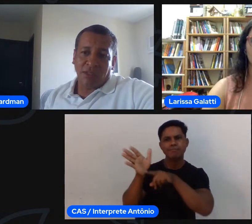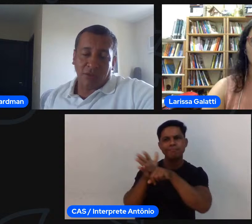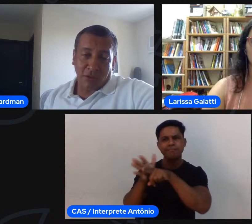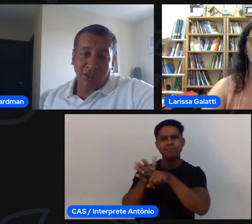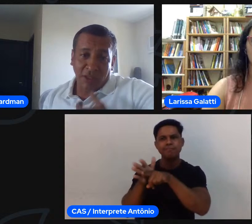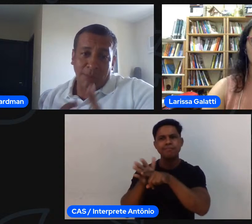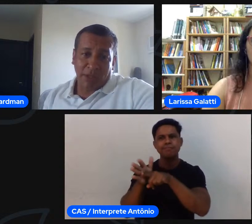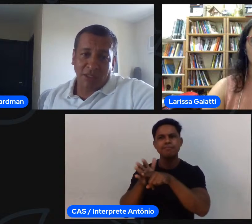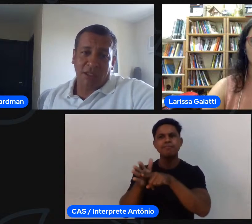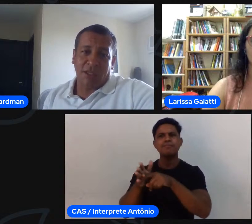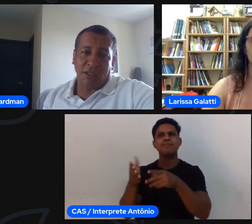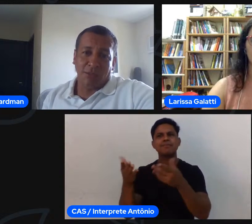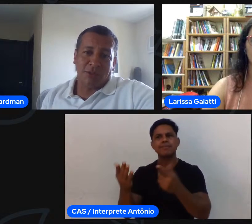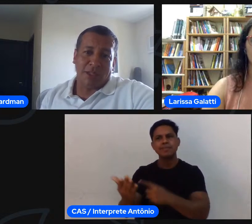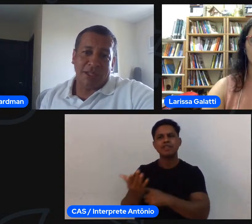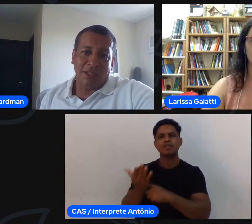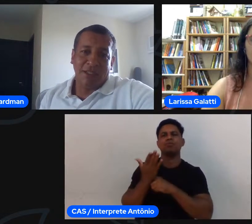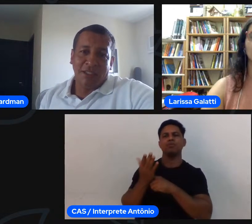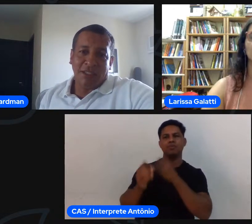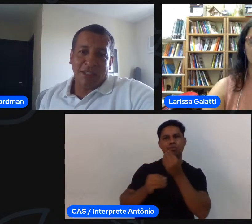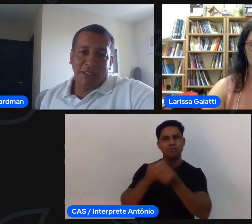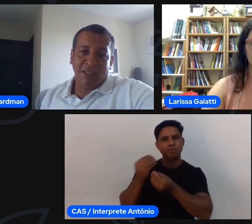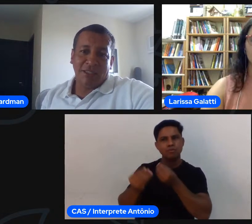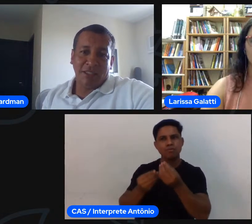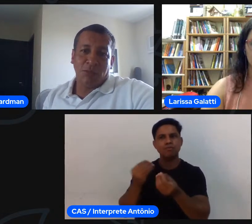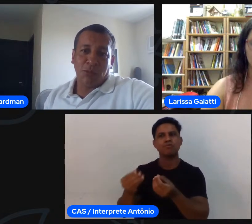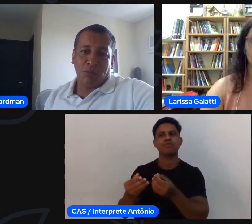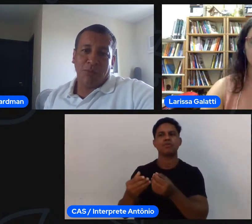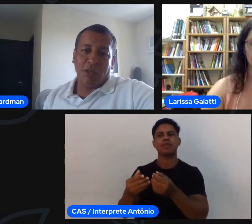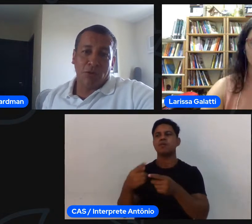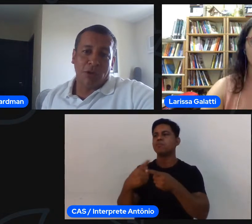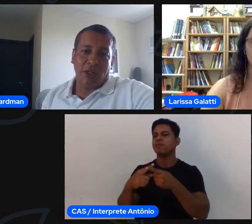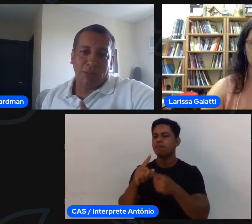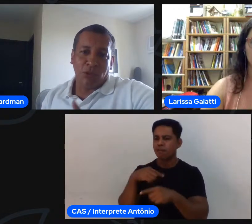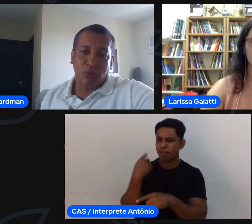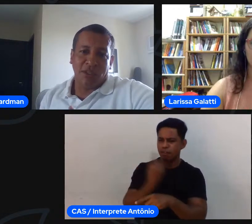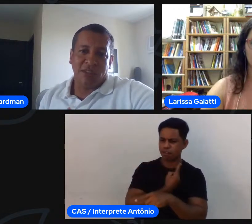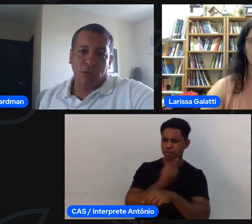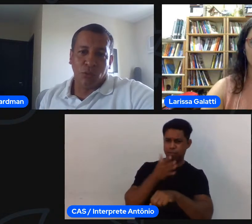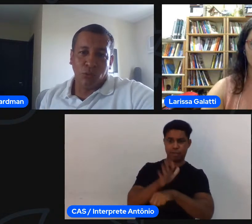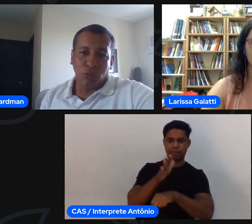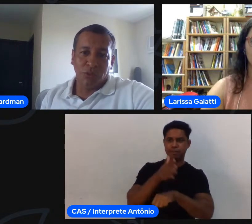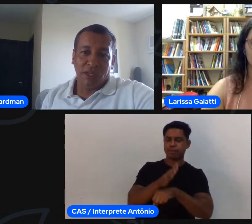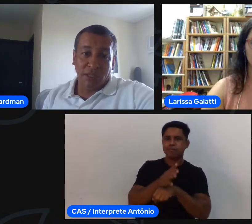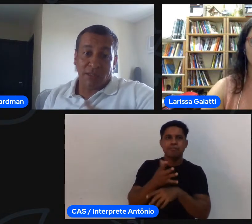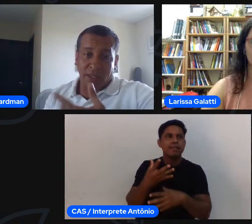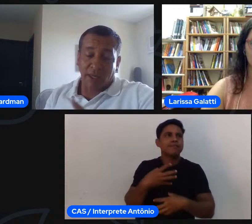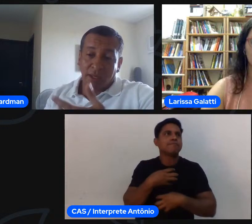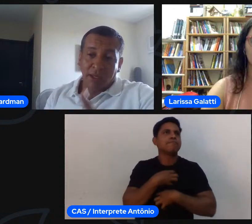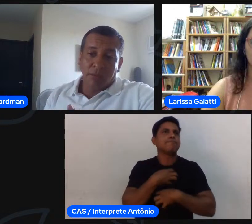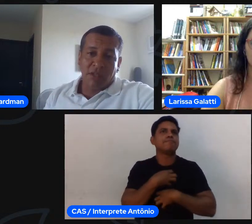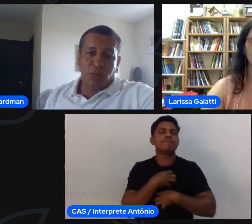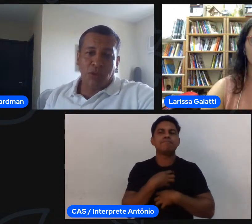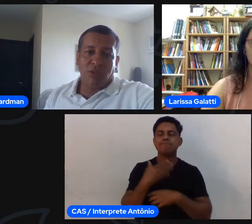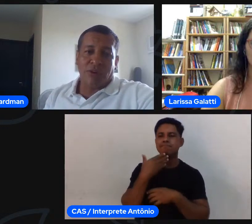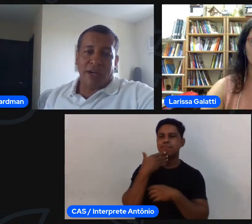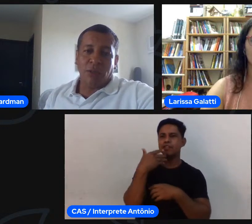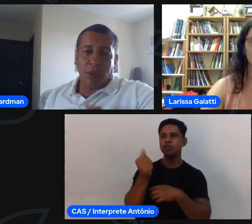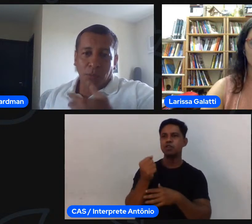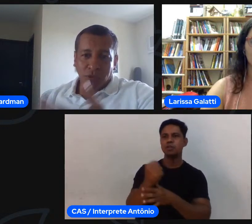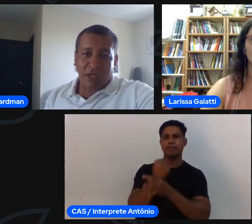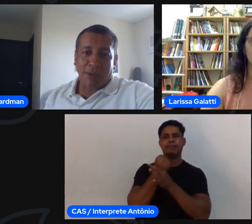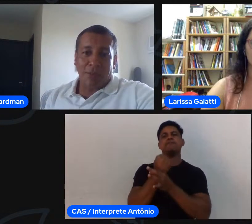das vezes nós já praticamos lá a gente se sente muito melhor né muito mais seguro e aí até mais